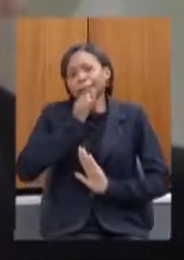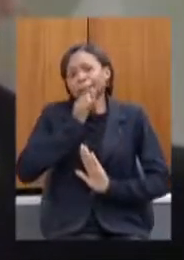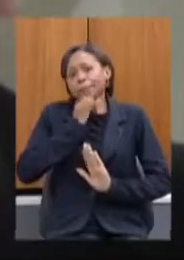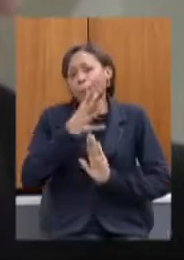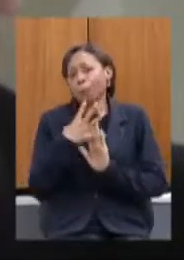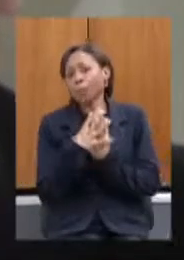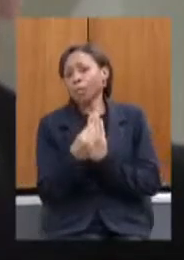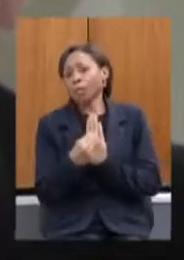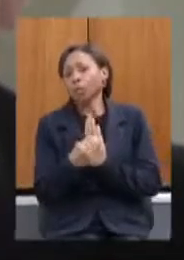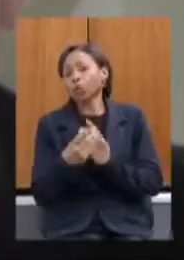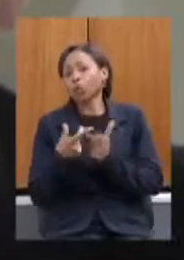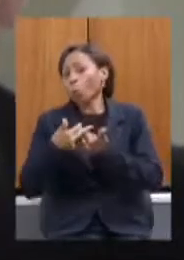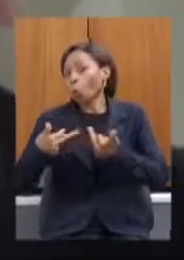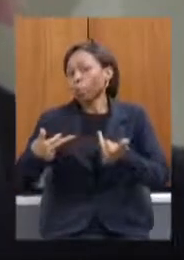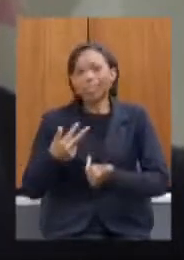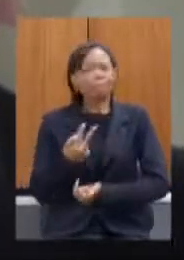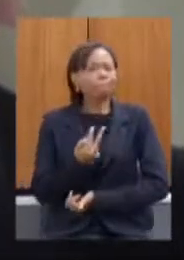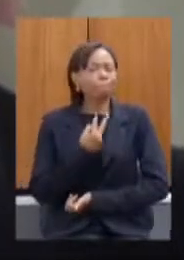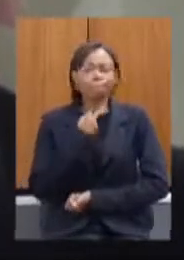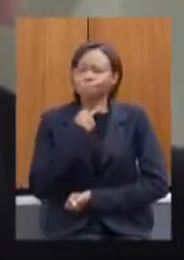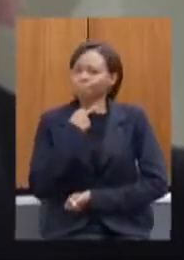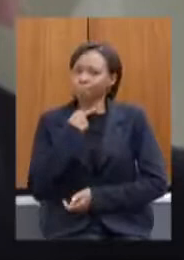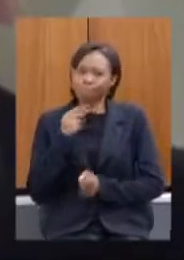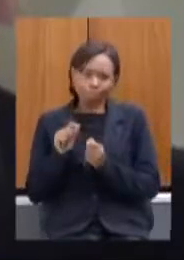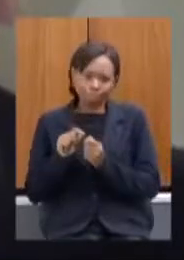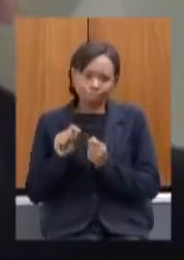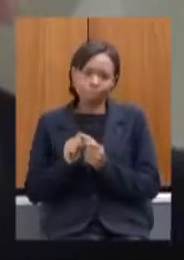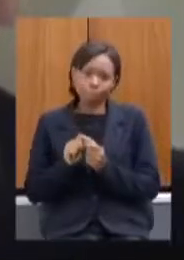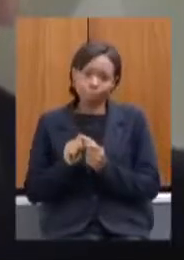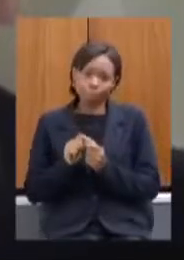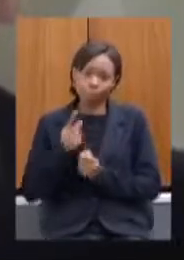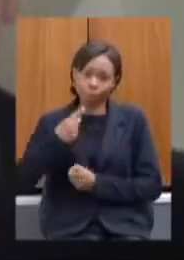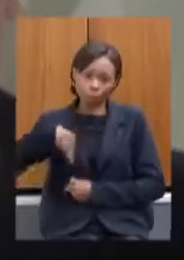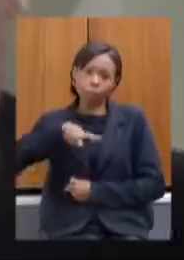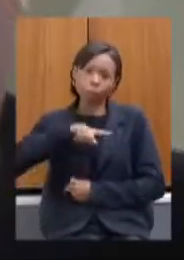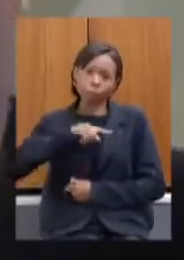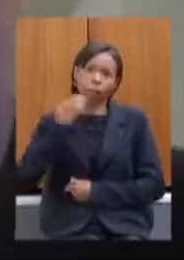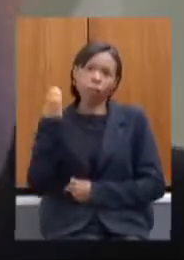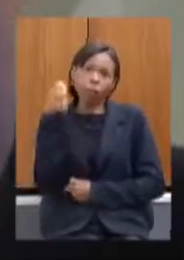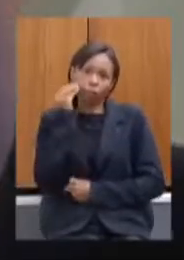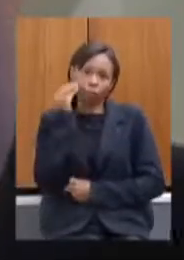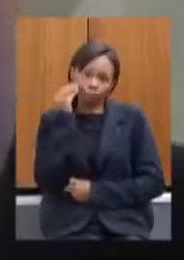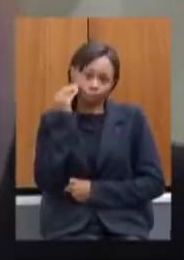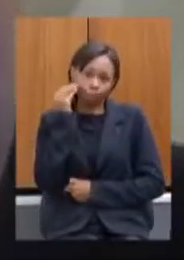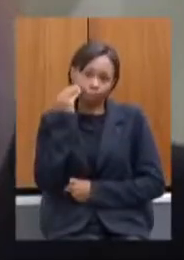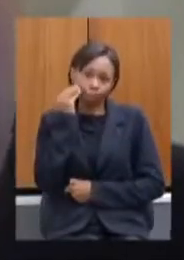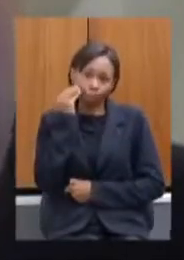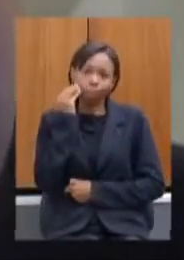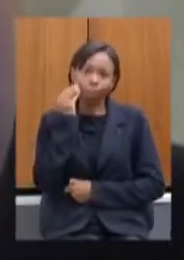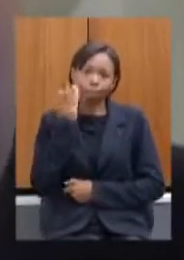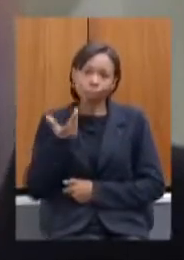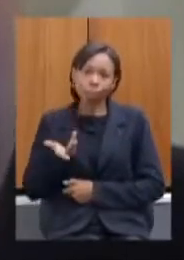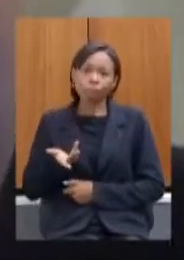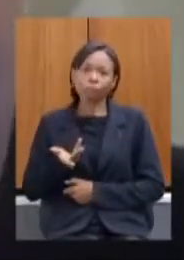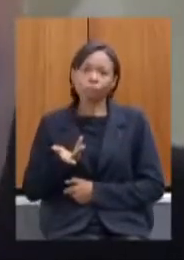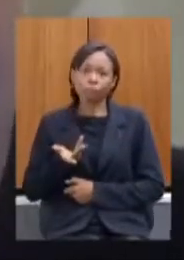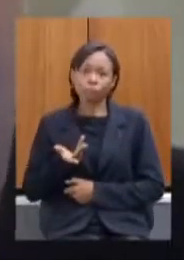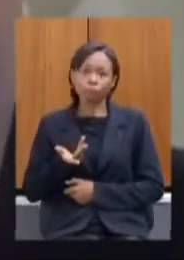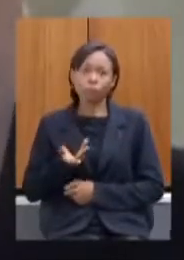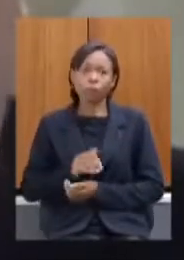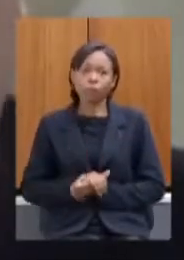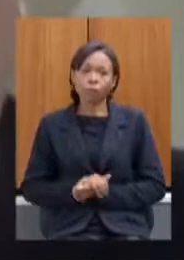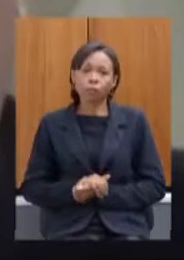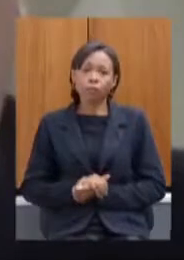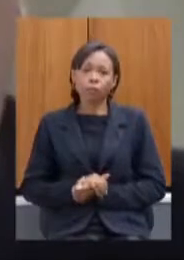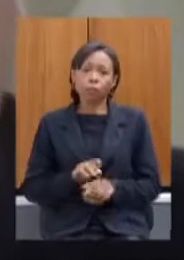eu acho que é isso que a gente vai tentar fazer na questão da